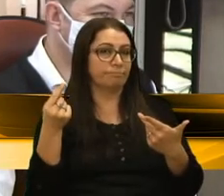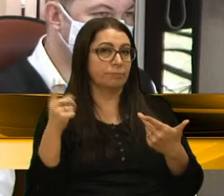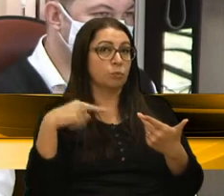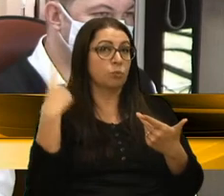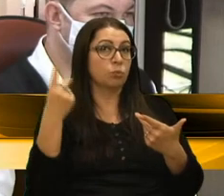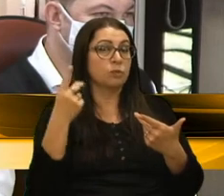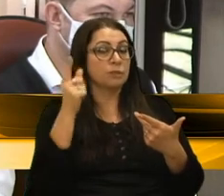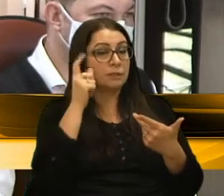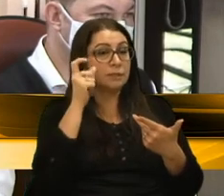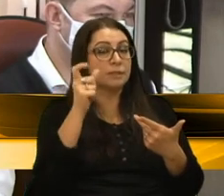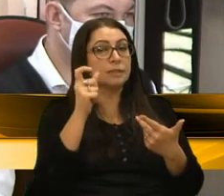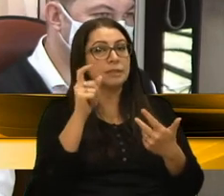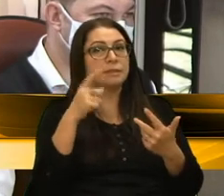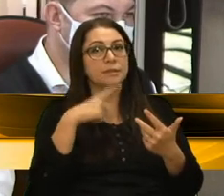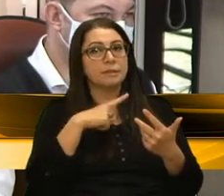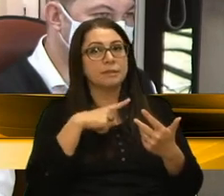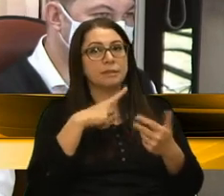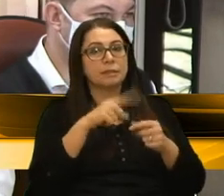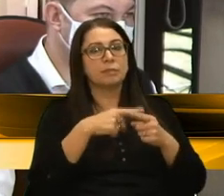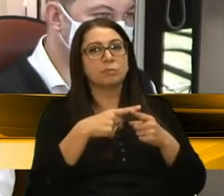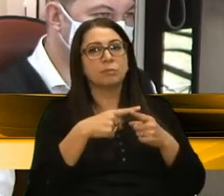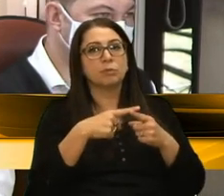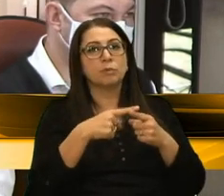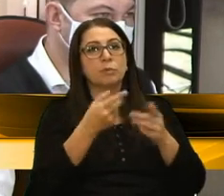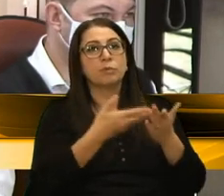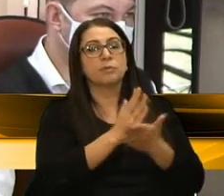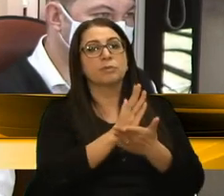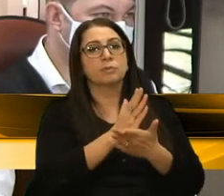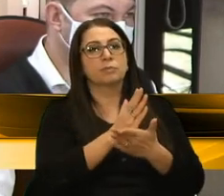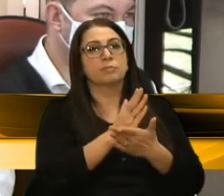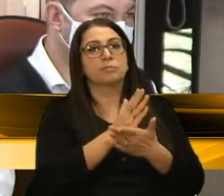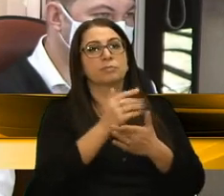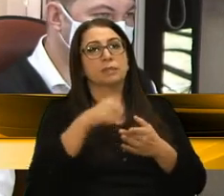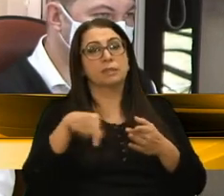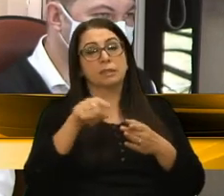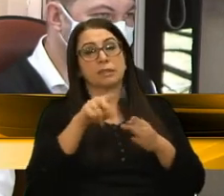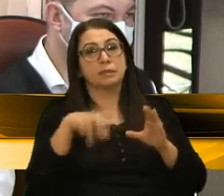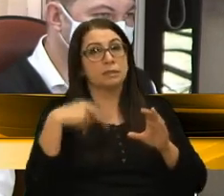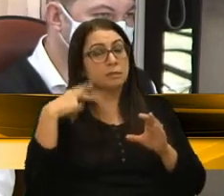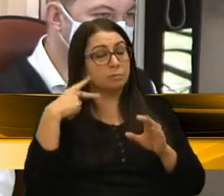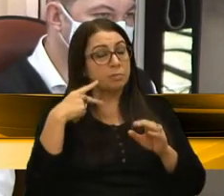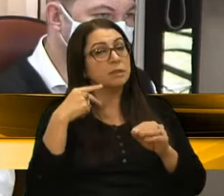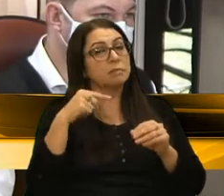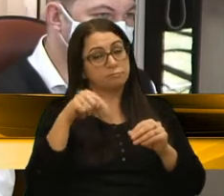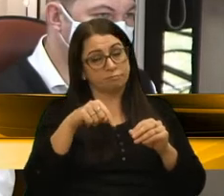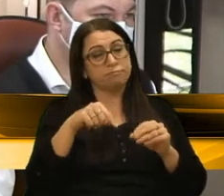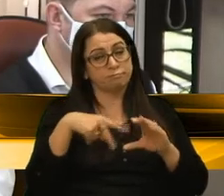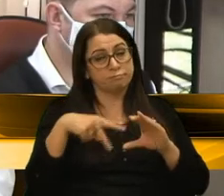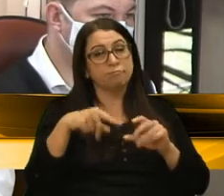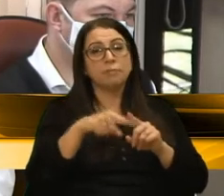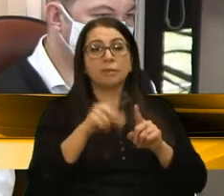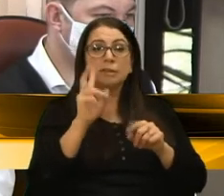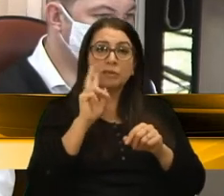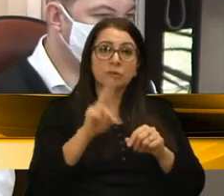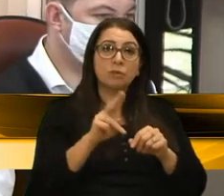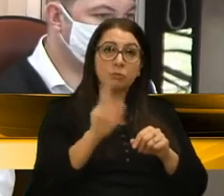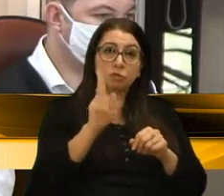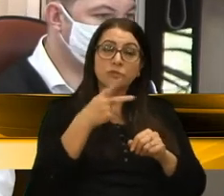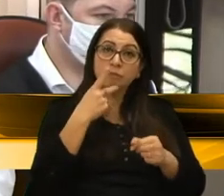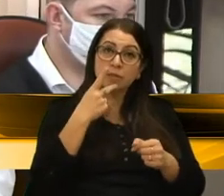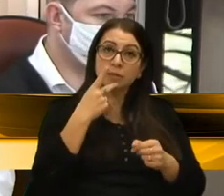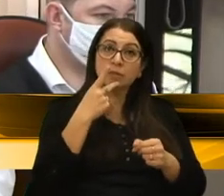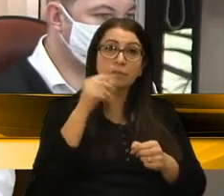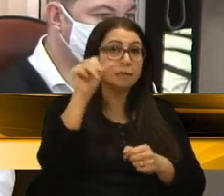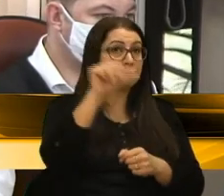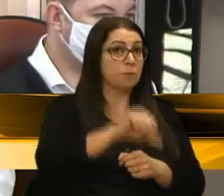outros interesses passem por algumas aprovações aqui no plenário. A gente entende que, como eu já falei, vai ser